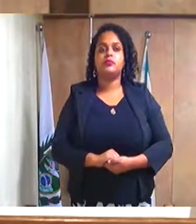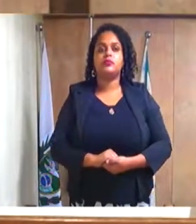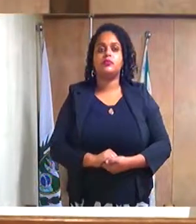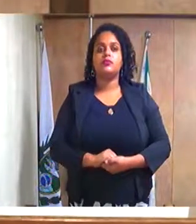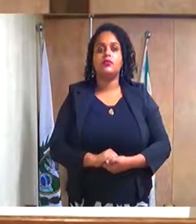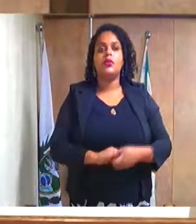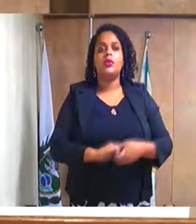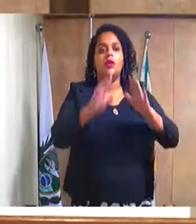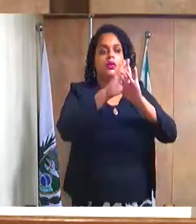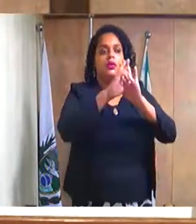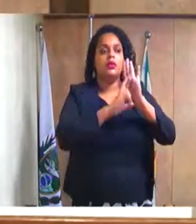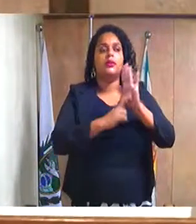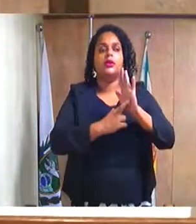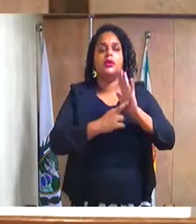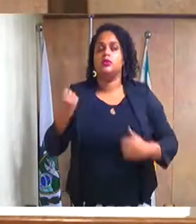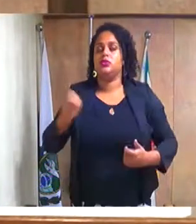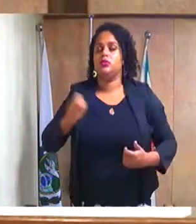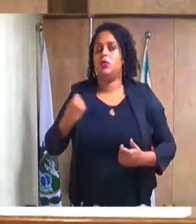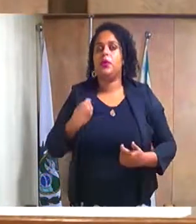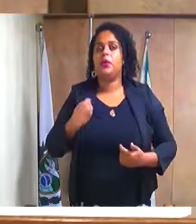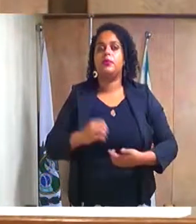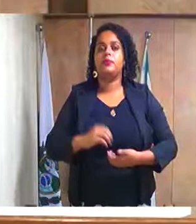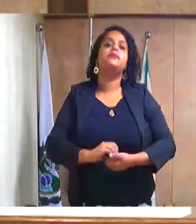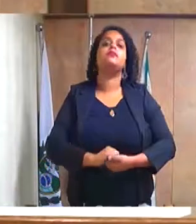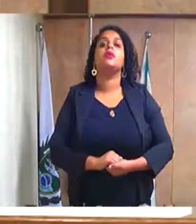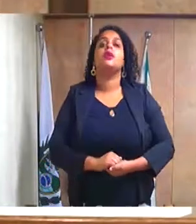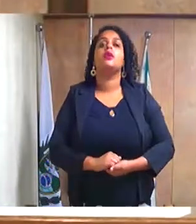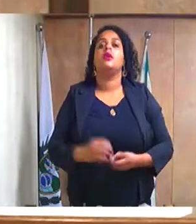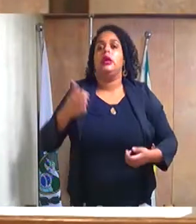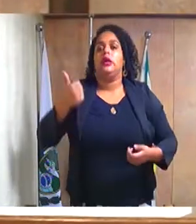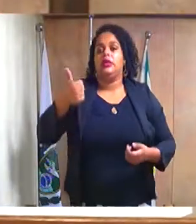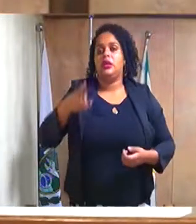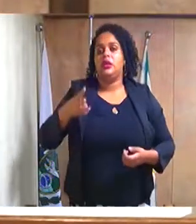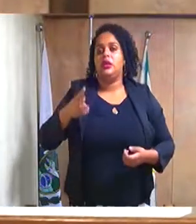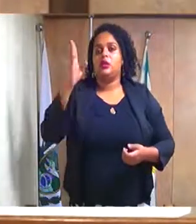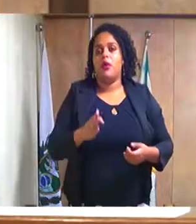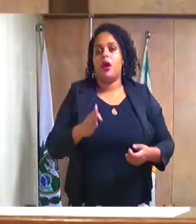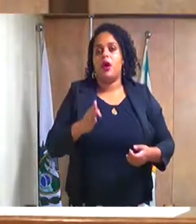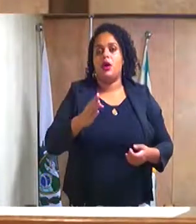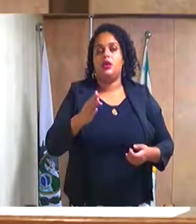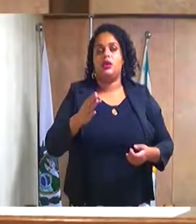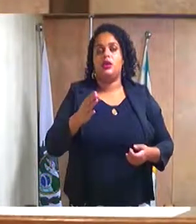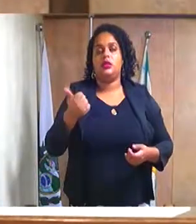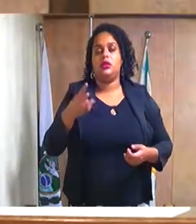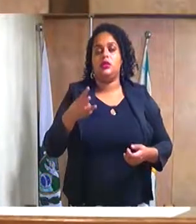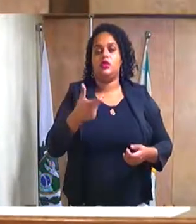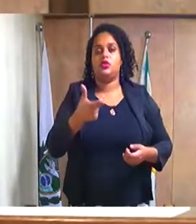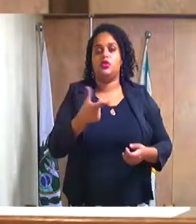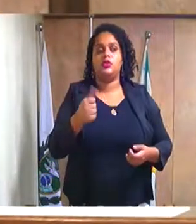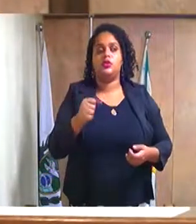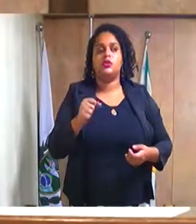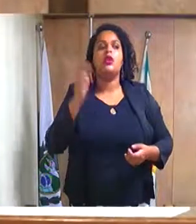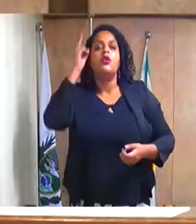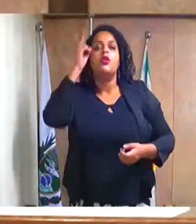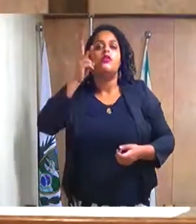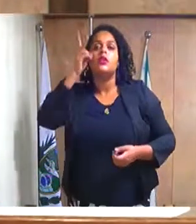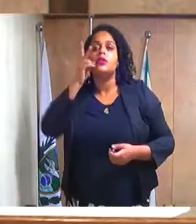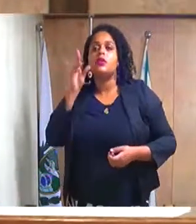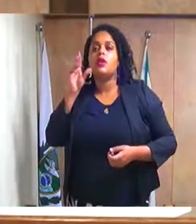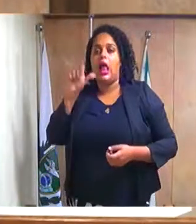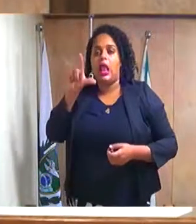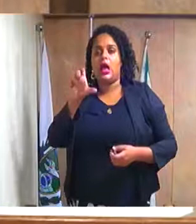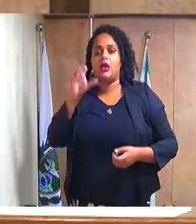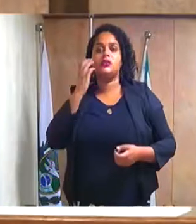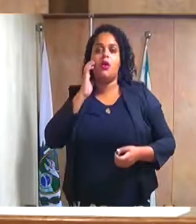Requerimento número 1363, barra 2019, do excelente Sr. Vereador Alexandre Mendonça